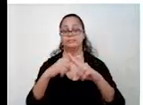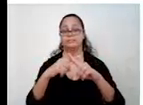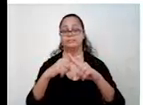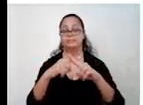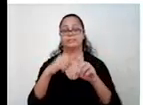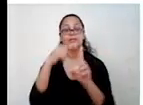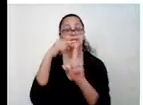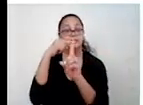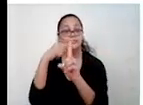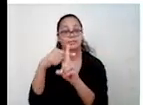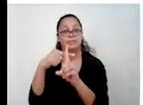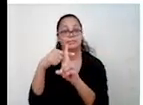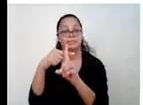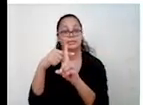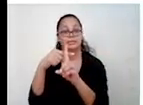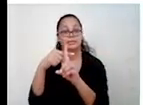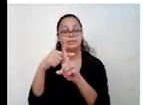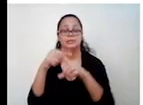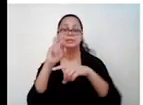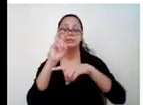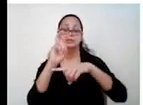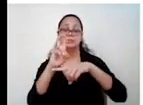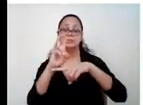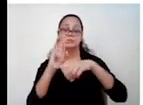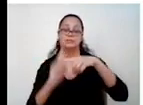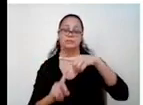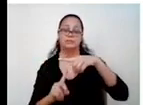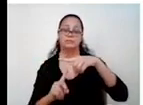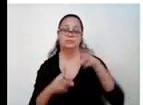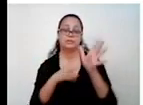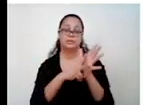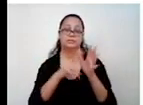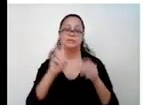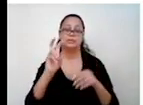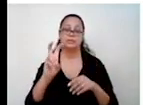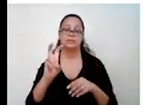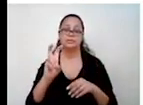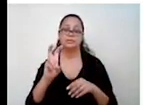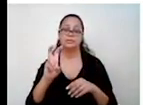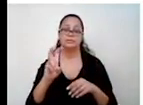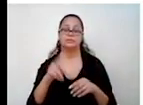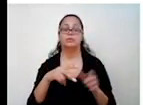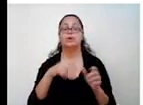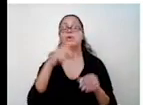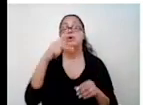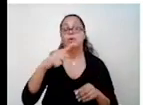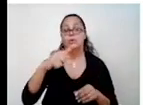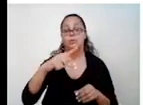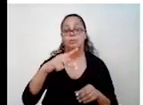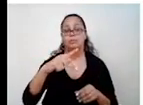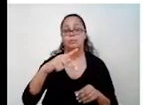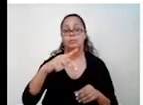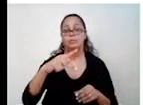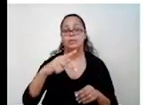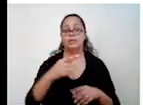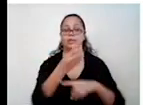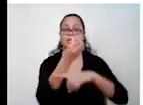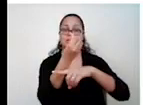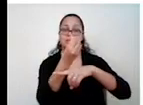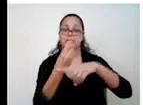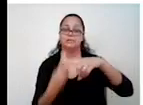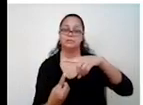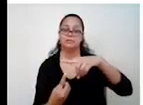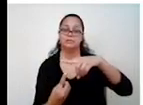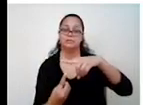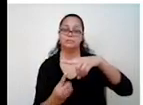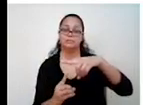menos dá mais 5. 5 dividido por 1 dá 5. O produto, que é mais fácil, é só C sobre A. O produto é mais fácil,